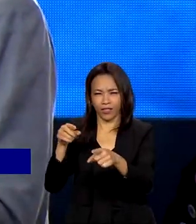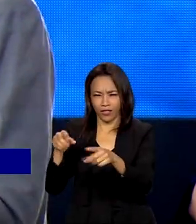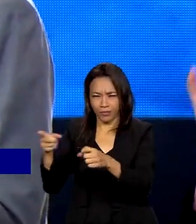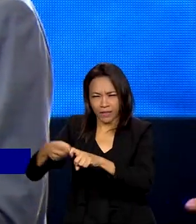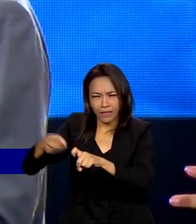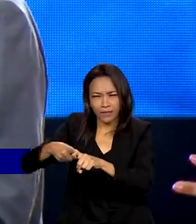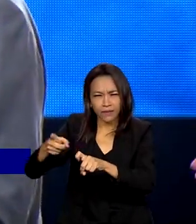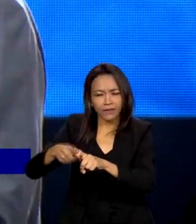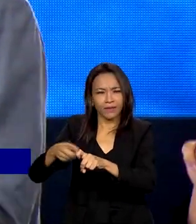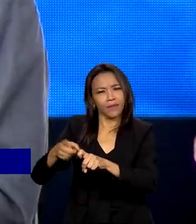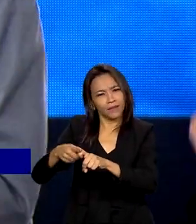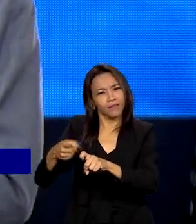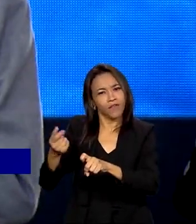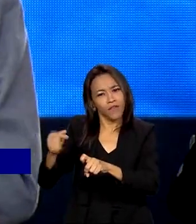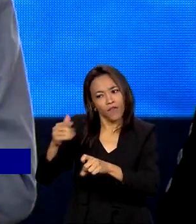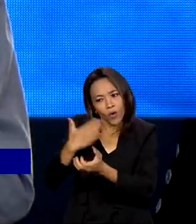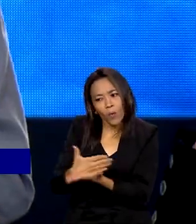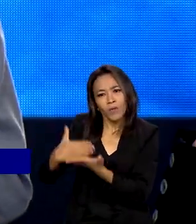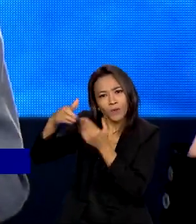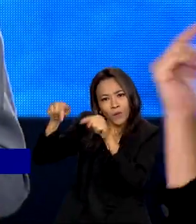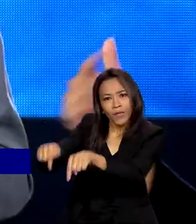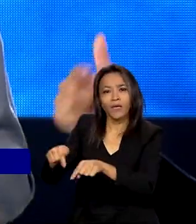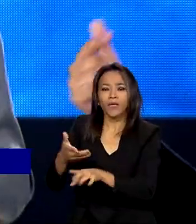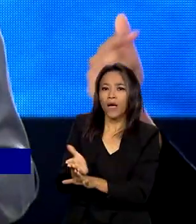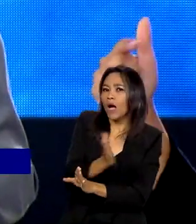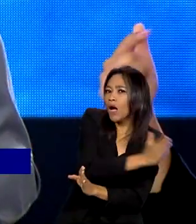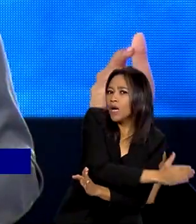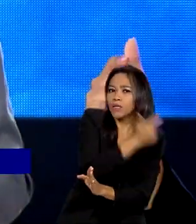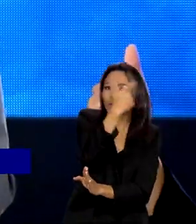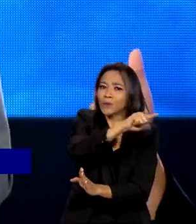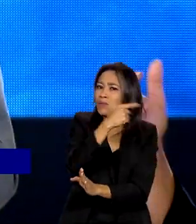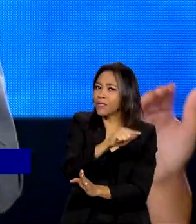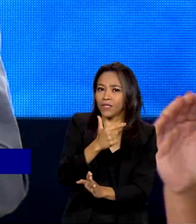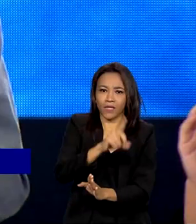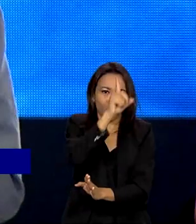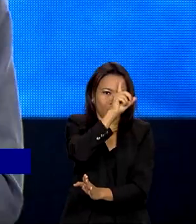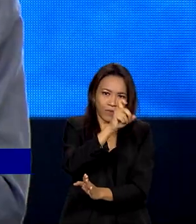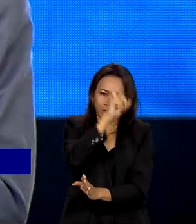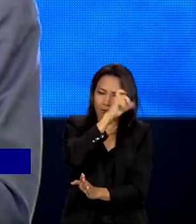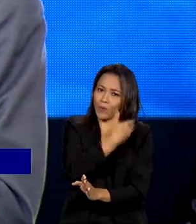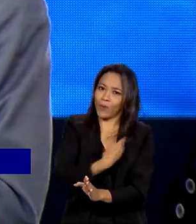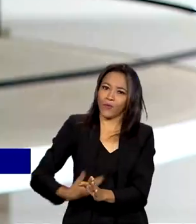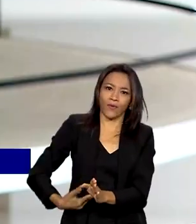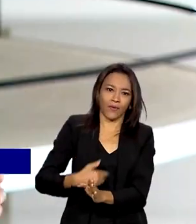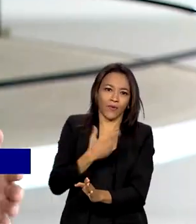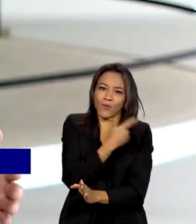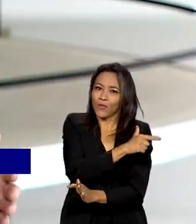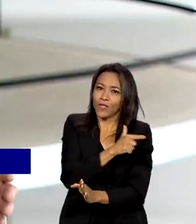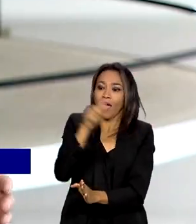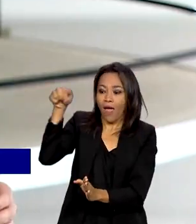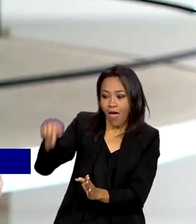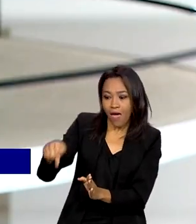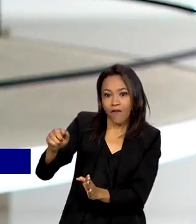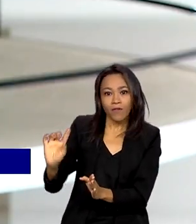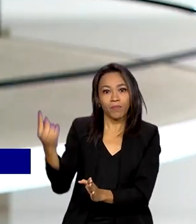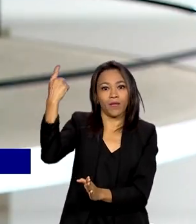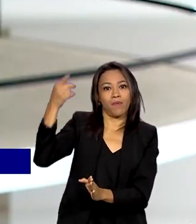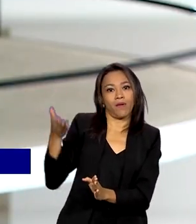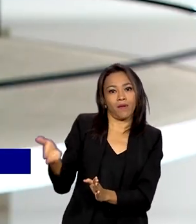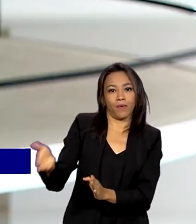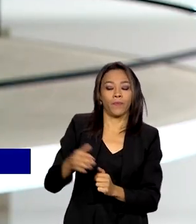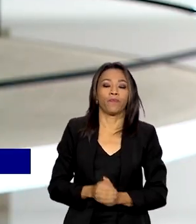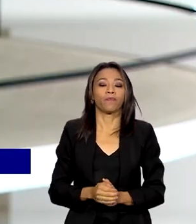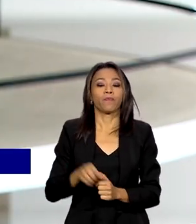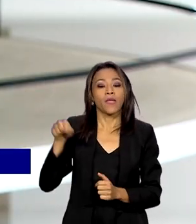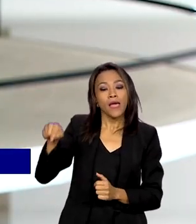Paulo, não existia hospital público, eram as Santas Casas que deram origem aos cursos. Só no ano passado, os hospitais